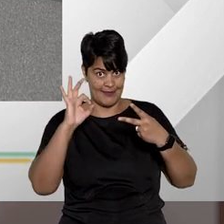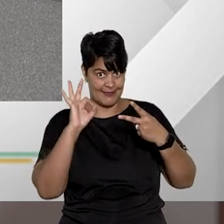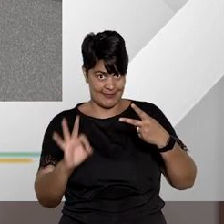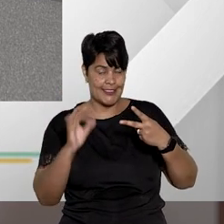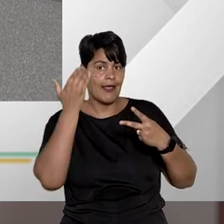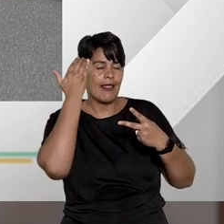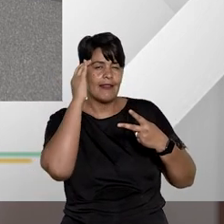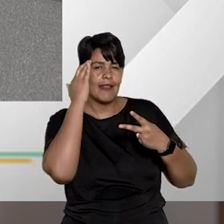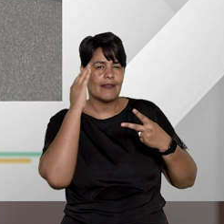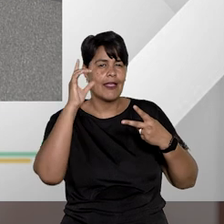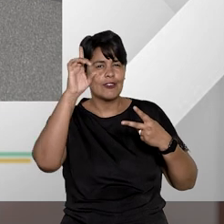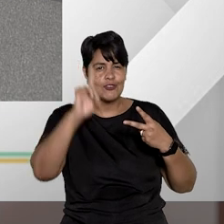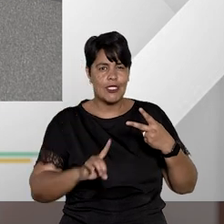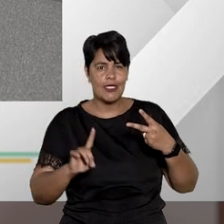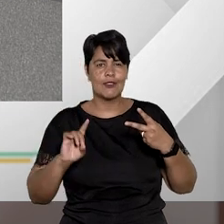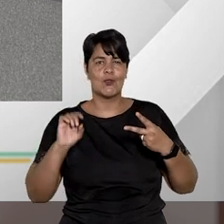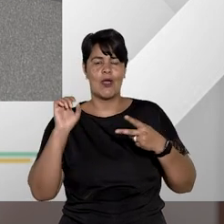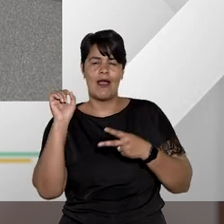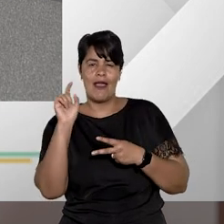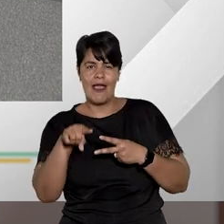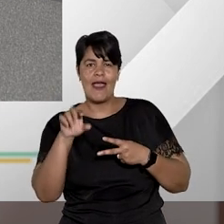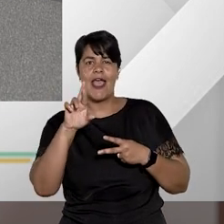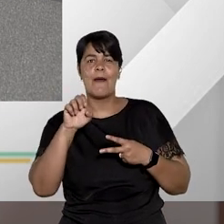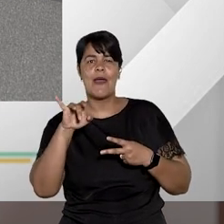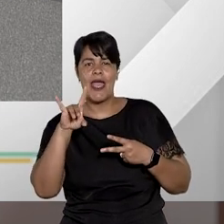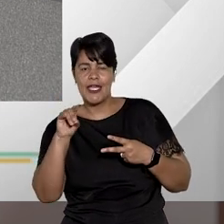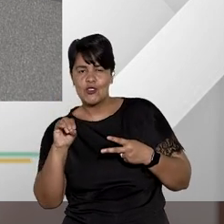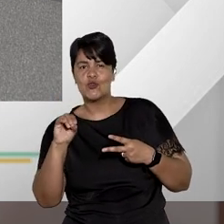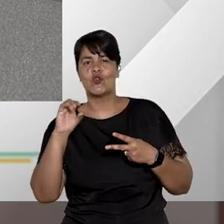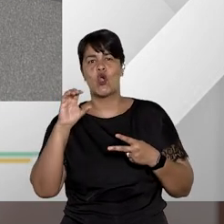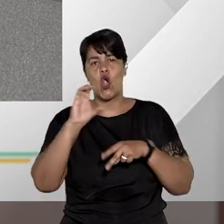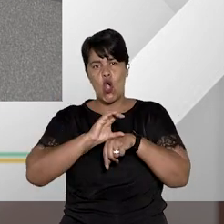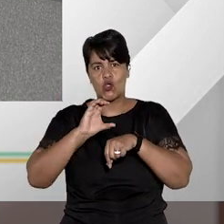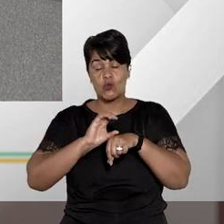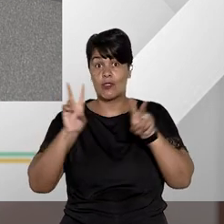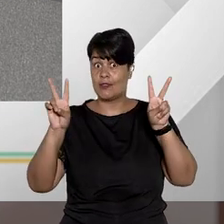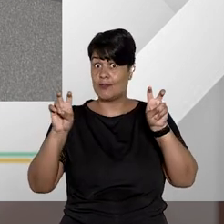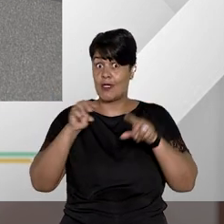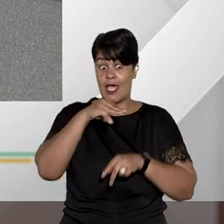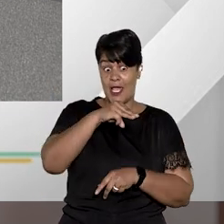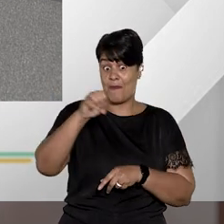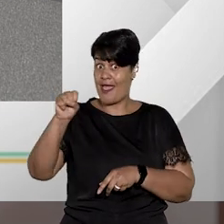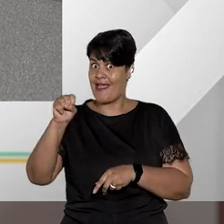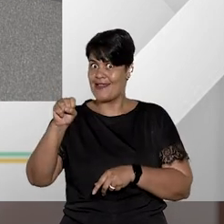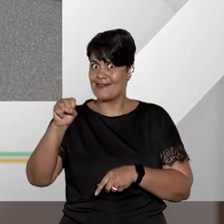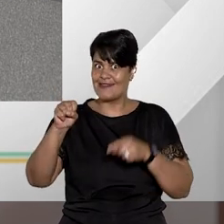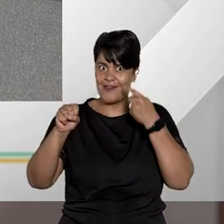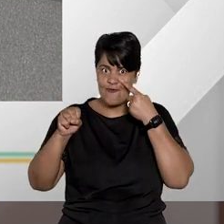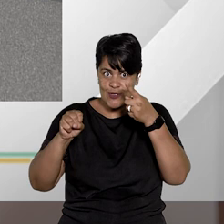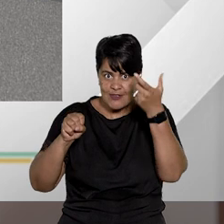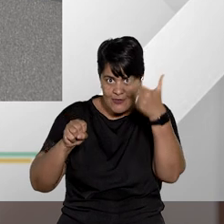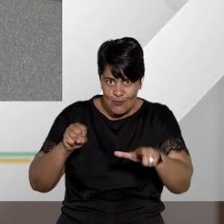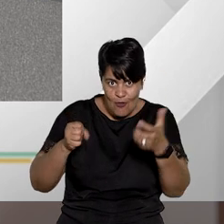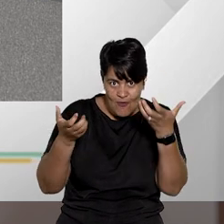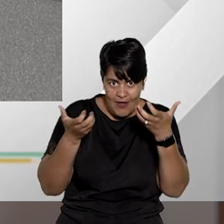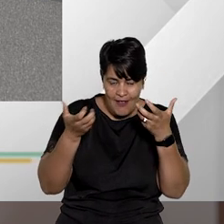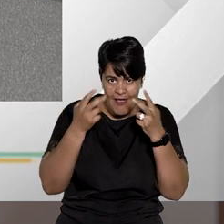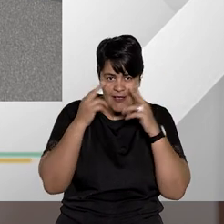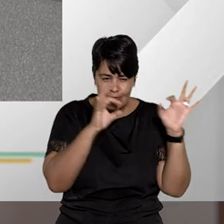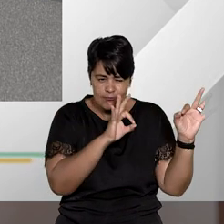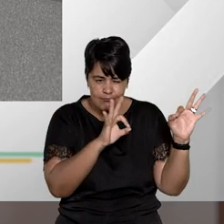série entender direito remédios constitucionais o tema será mandado de segurança e se você quiser conferir novamente